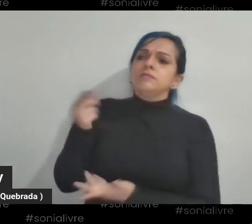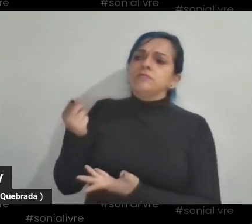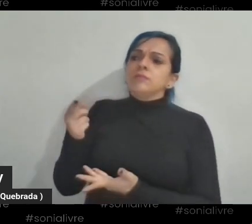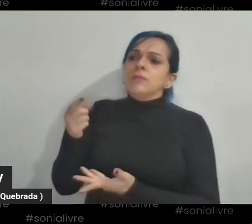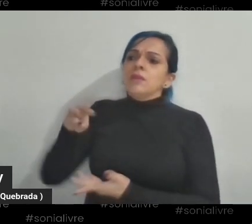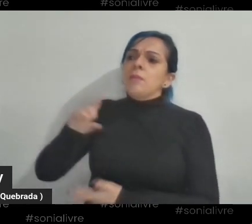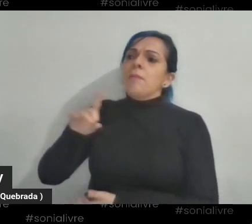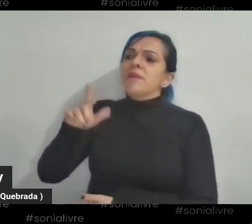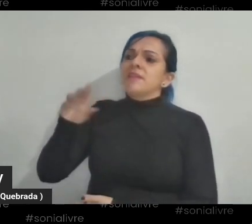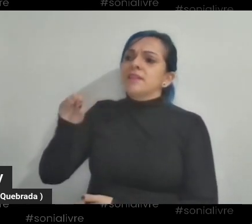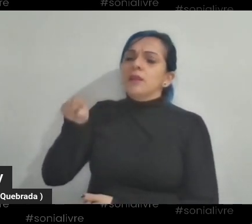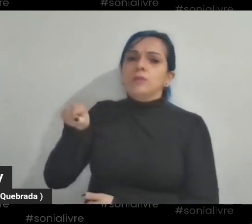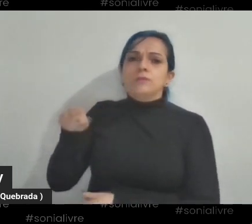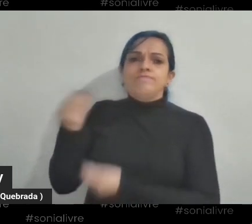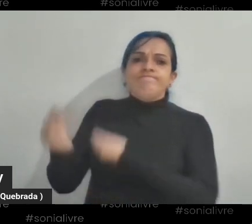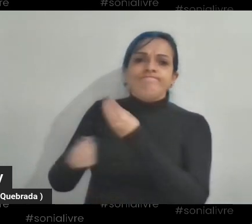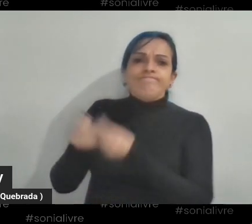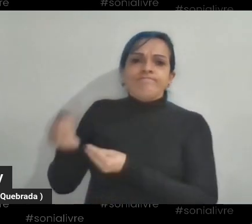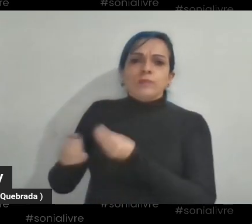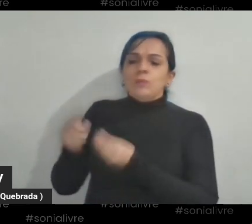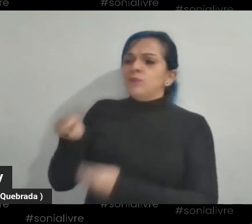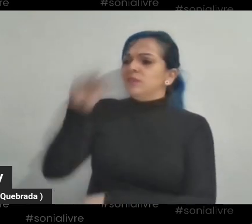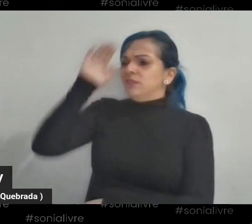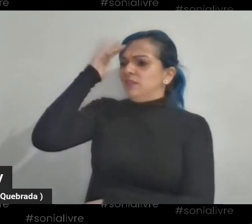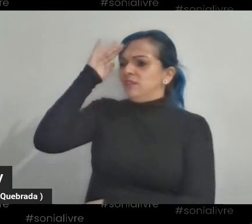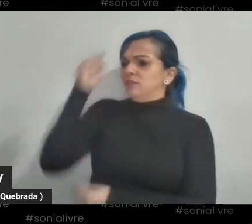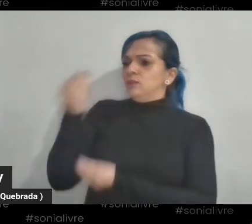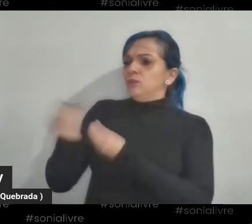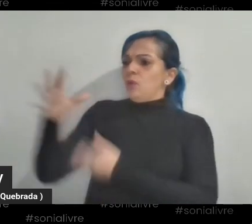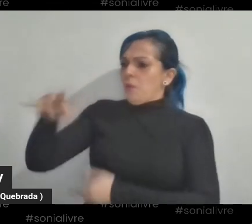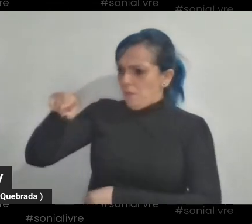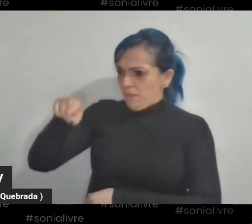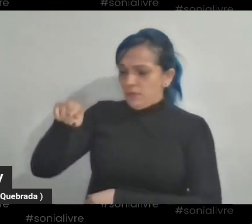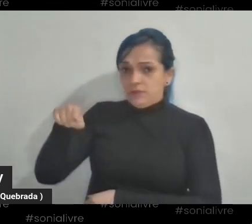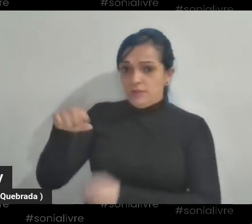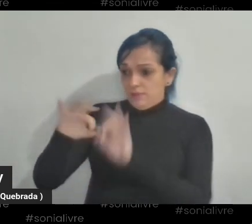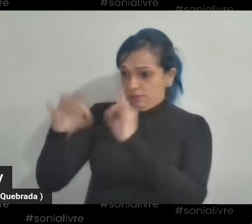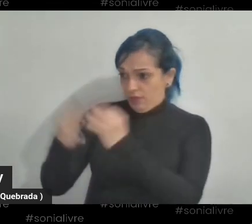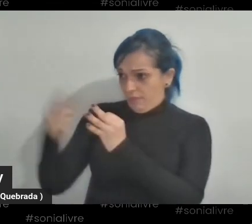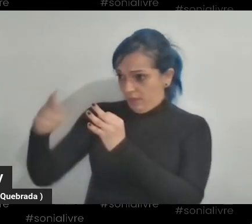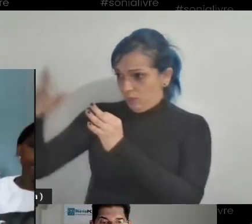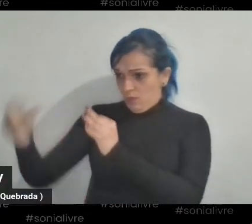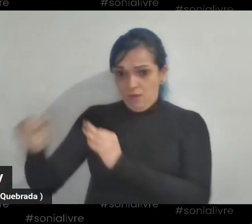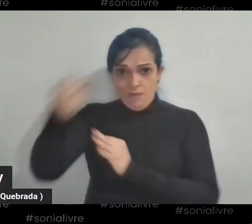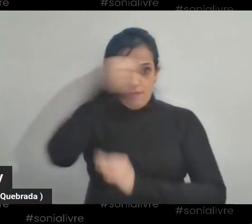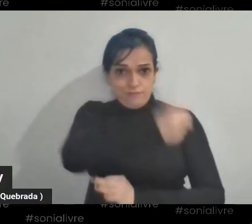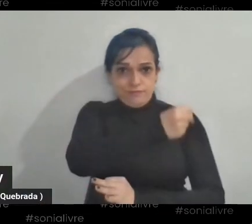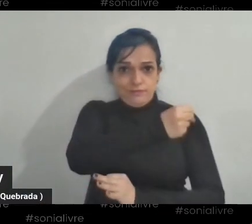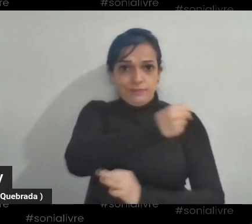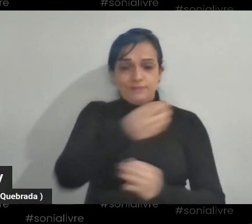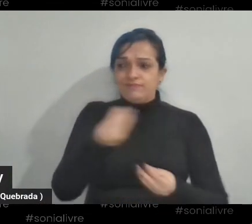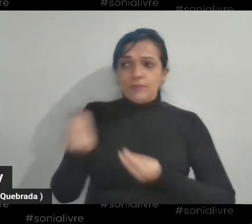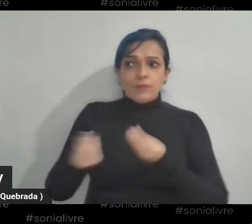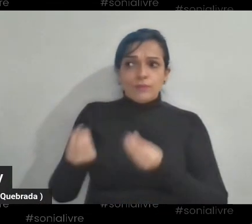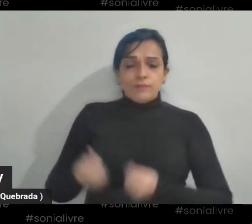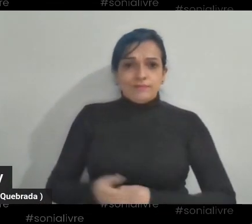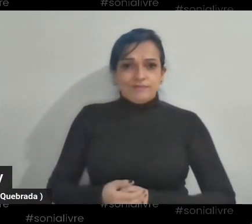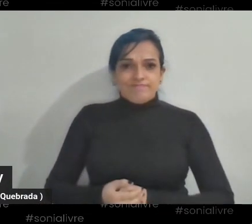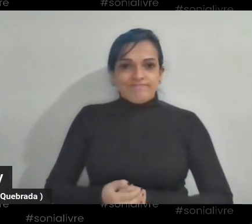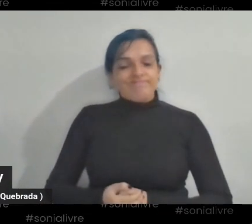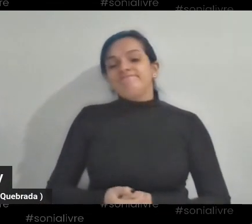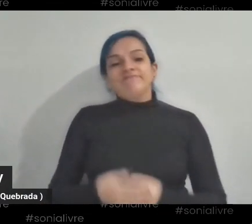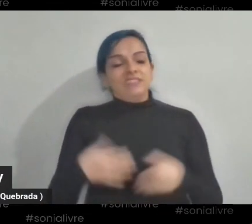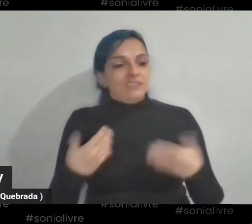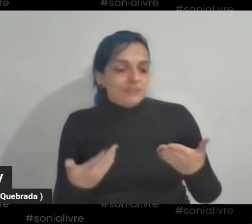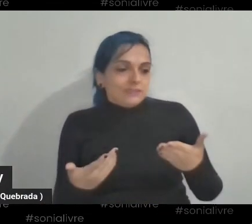que ela foi retirada de vocês, Marcelo? Oi, Brão. Bom,